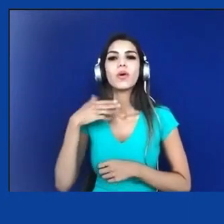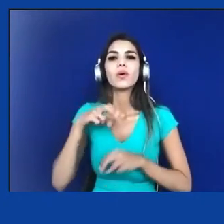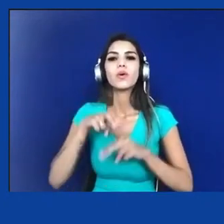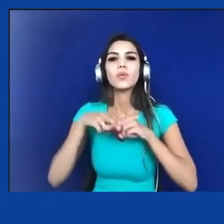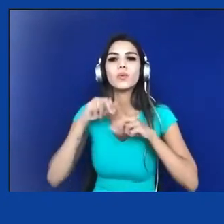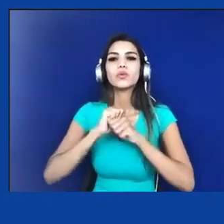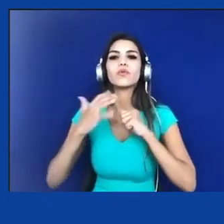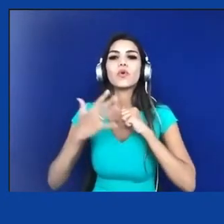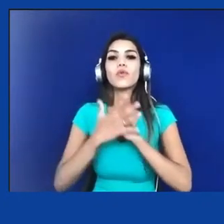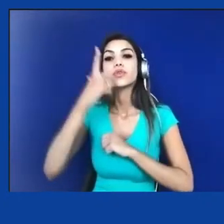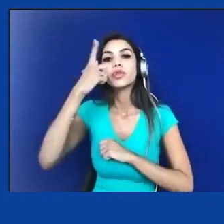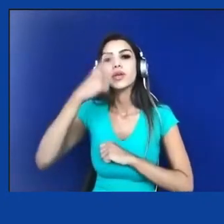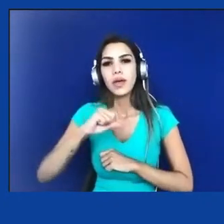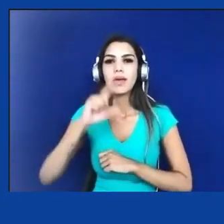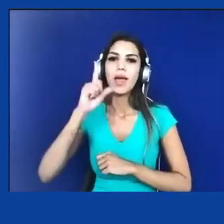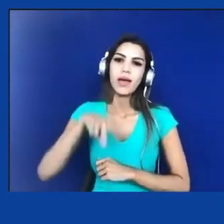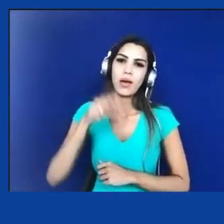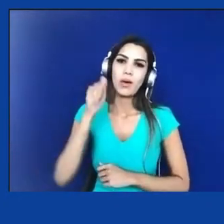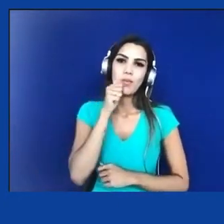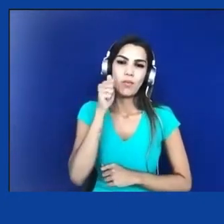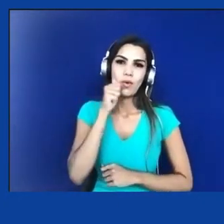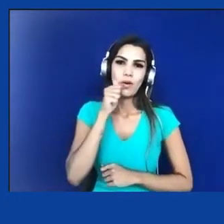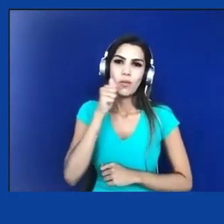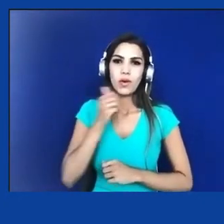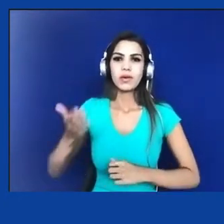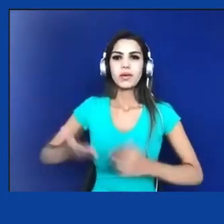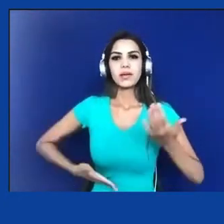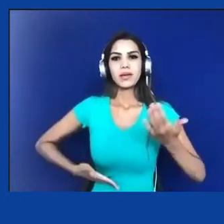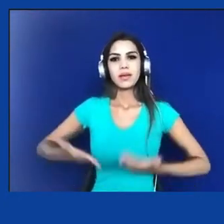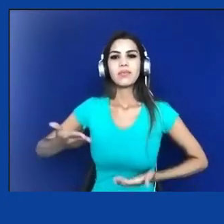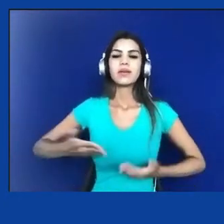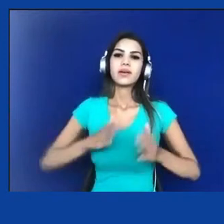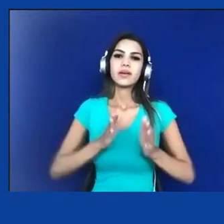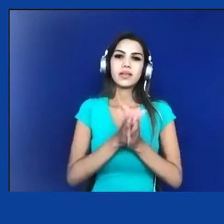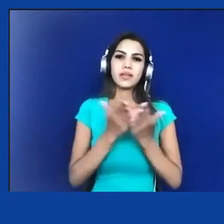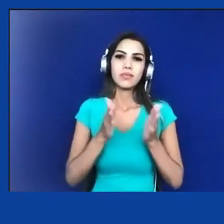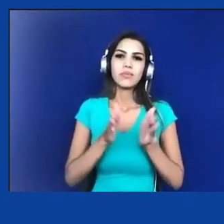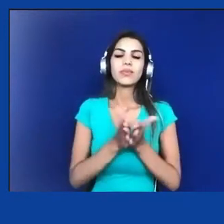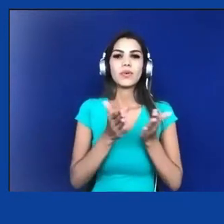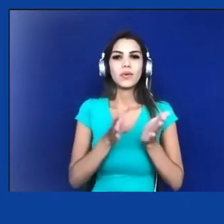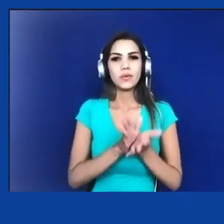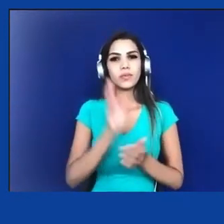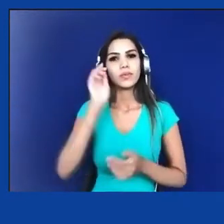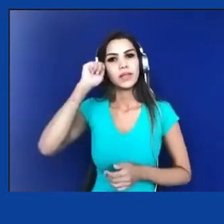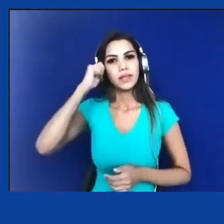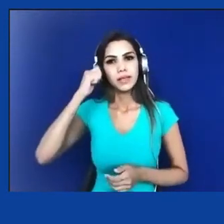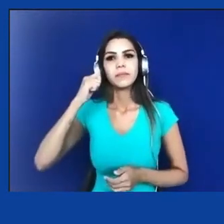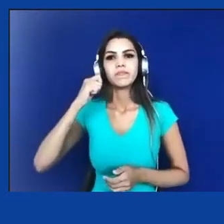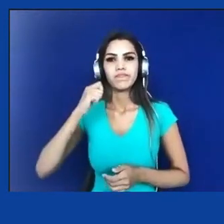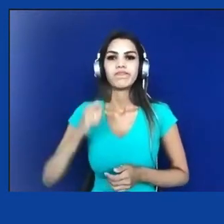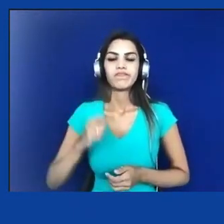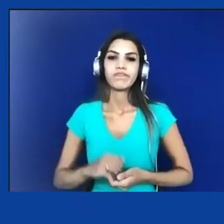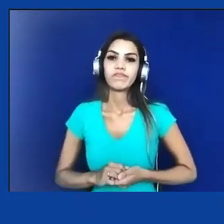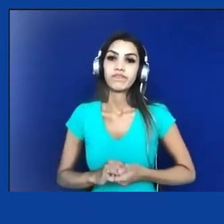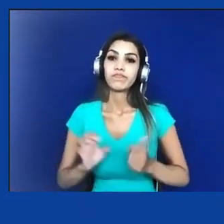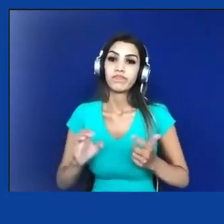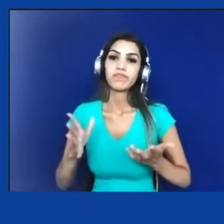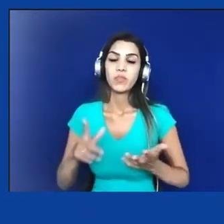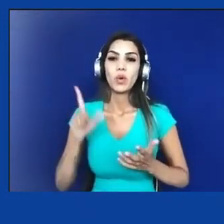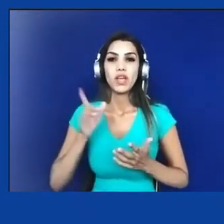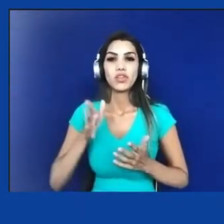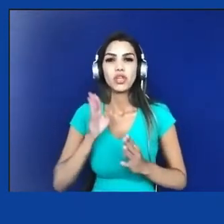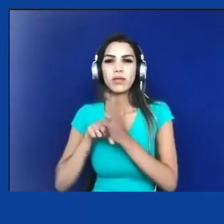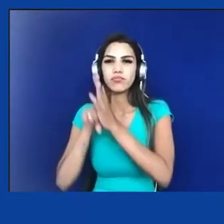coronavírus no Brasil mata mais as pessoas negras e pobres. Com a evolução da epidemia no país